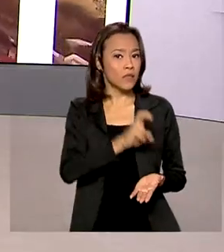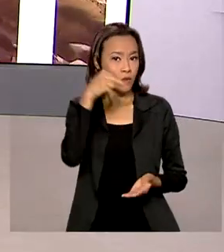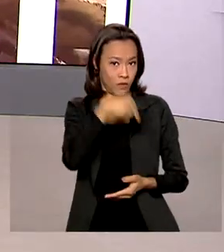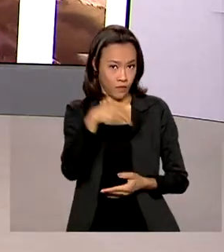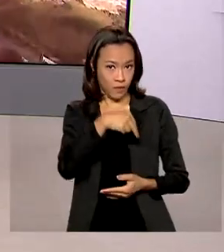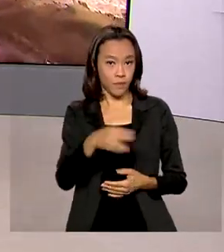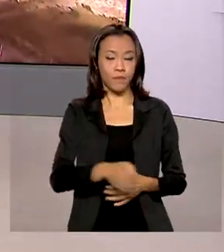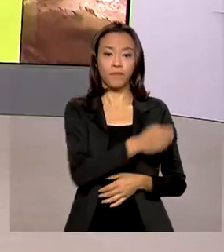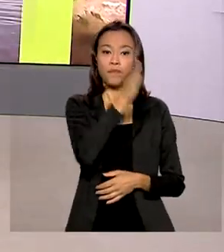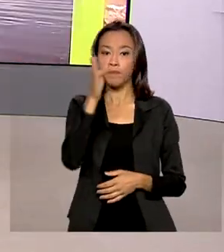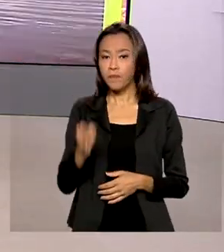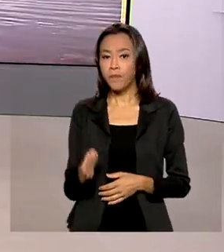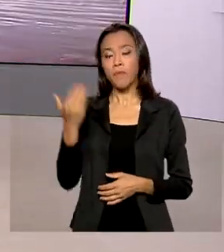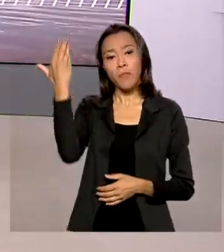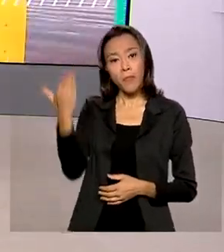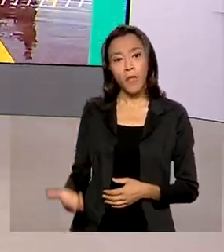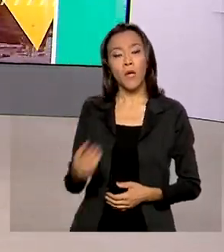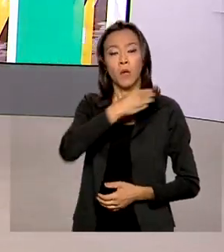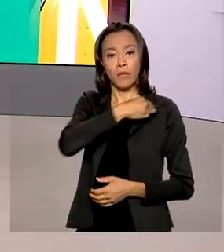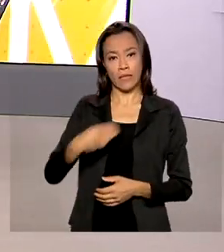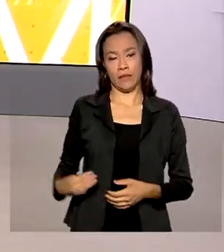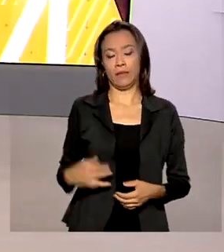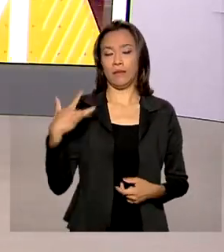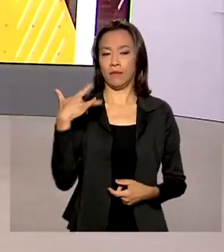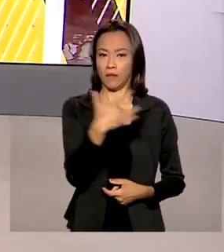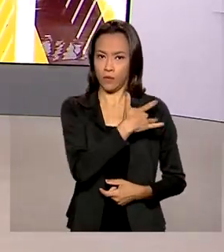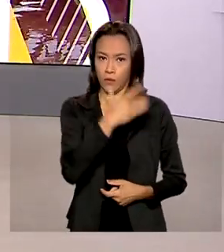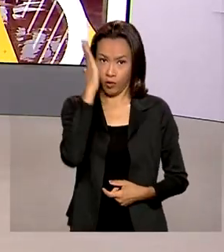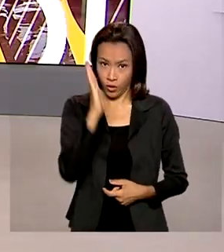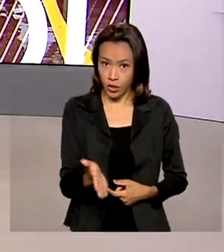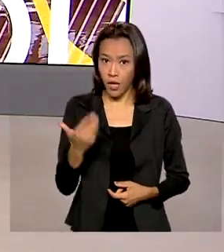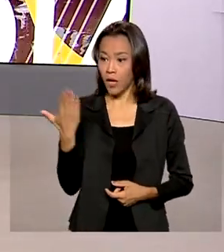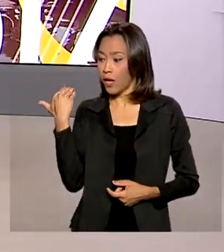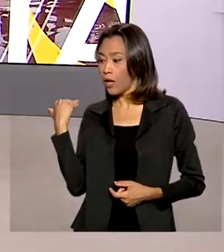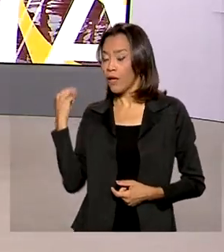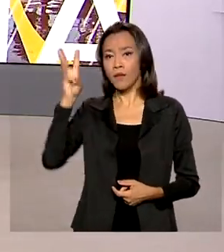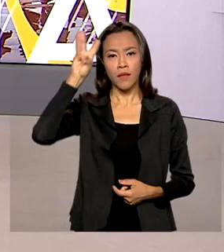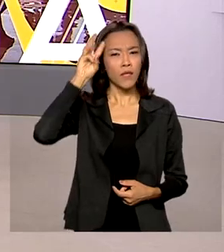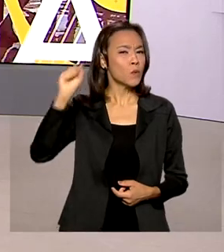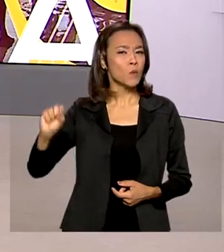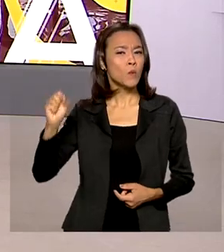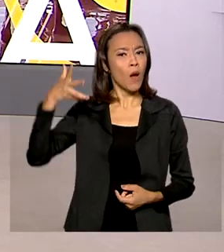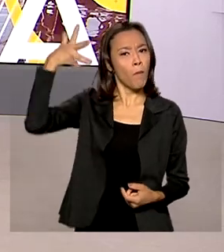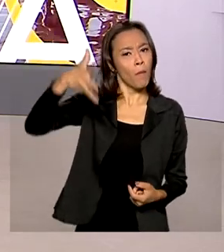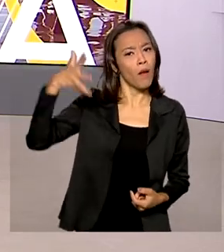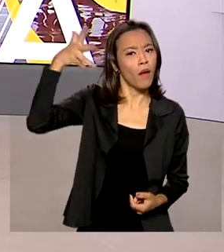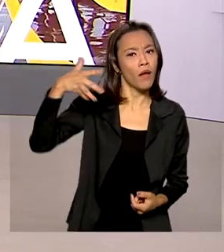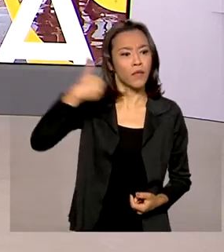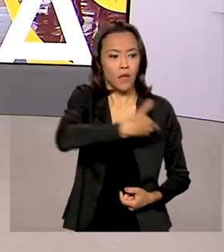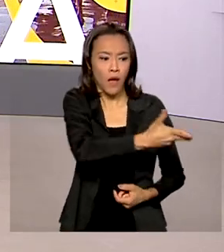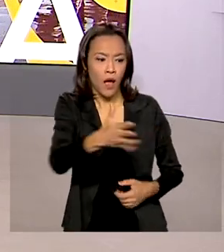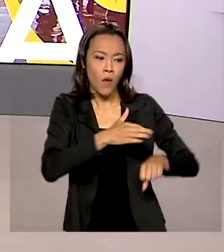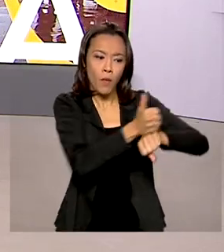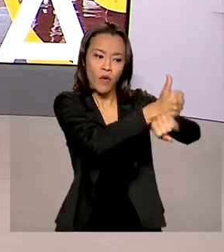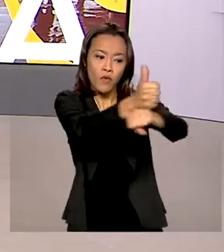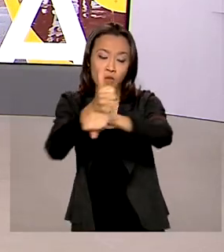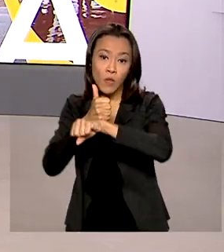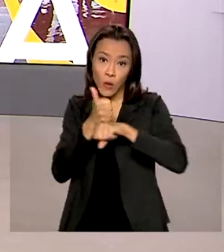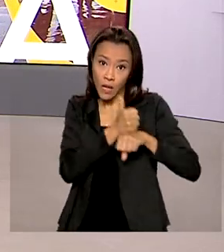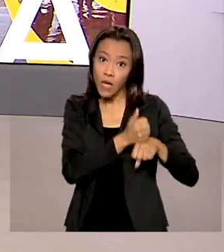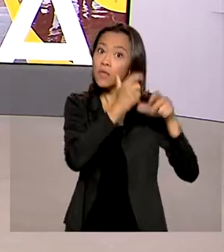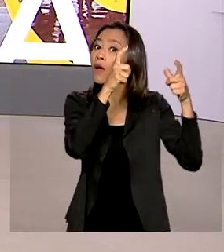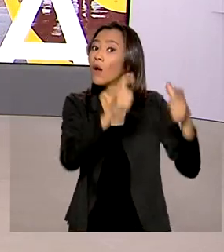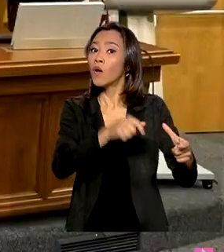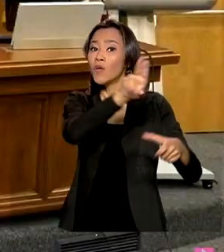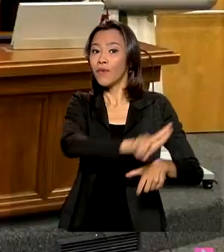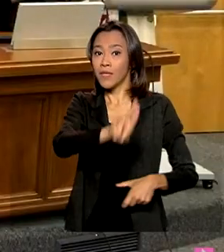O ministro da Saúde, Marcelo Queiroga, fez nesta terça-feira uma palestra para profissionais da área na Universidade de Lisboa, em